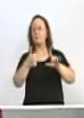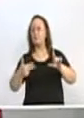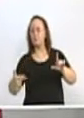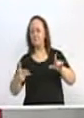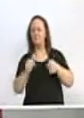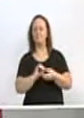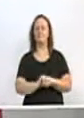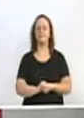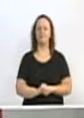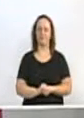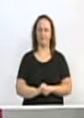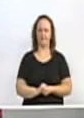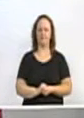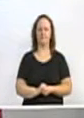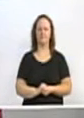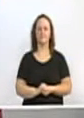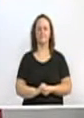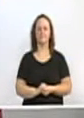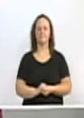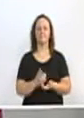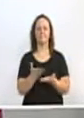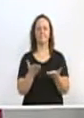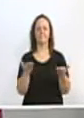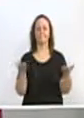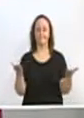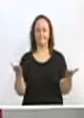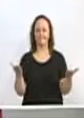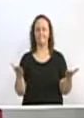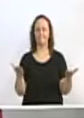por esta casa. Senhoras e senhores,